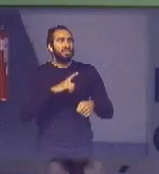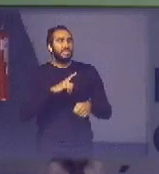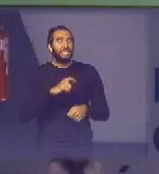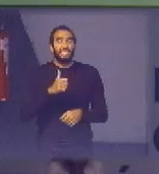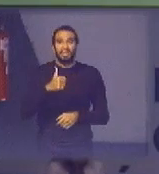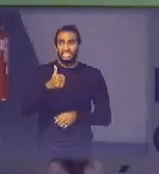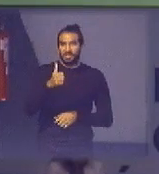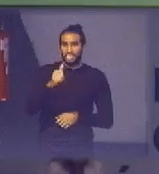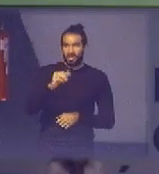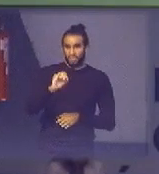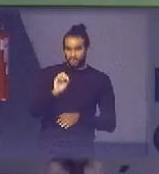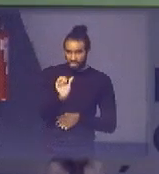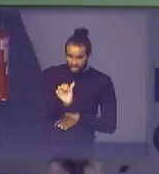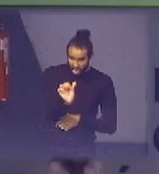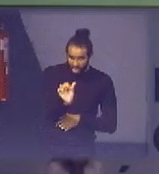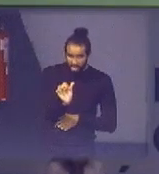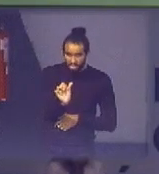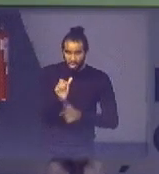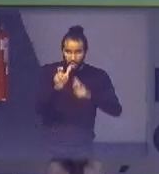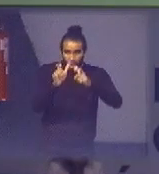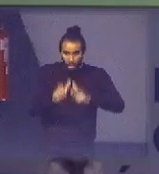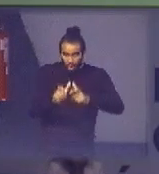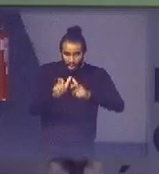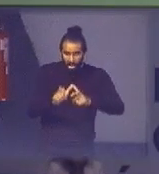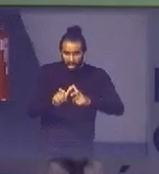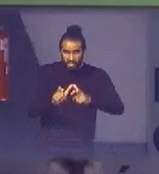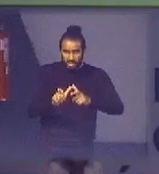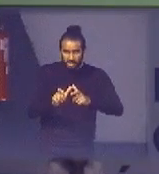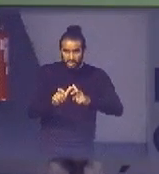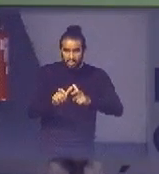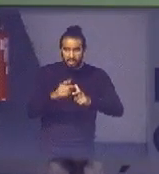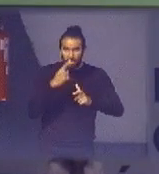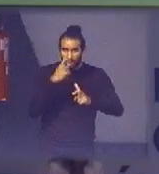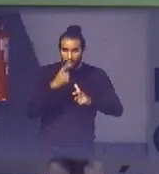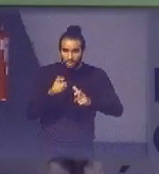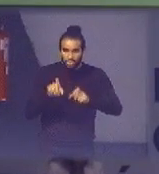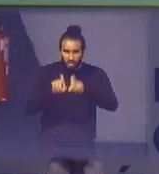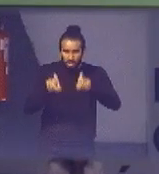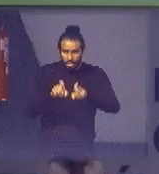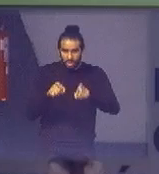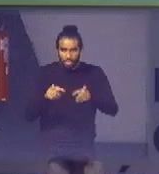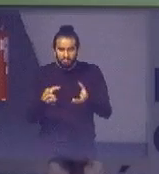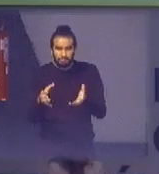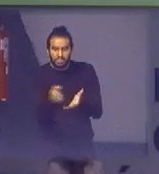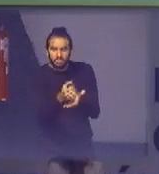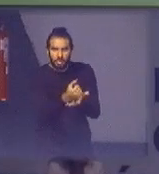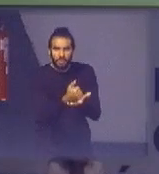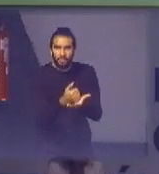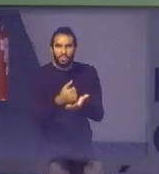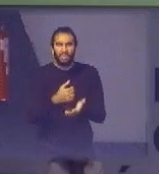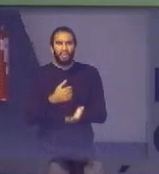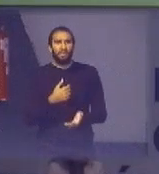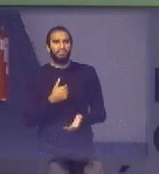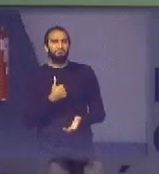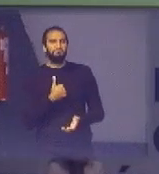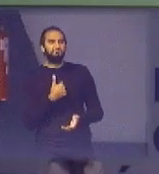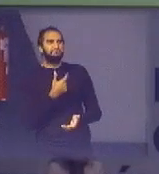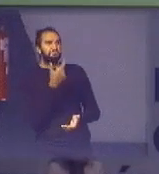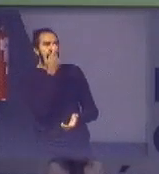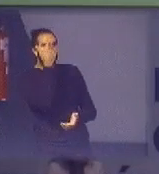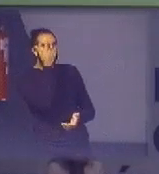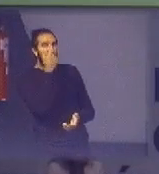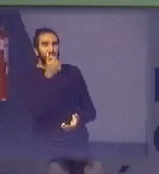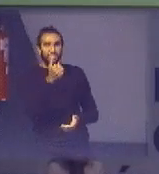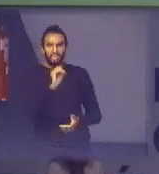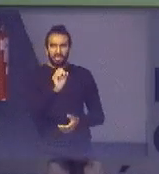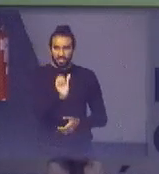coletores de eletroeletrônicos eu não vejo a necessidade de ter 106 coletores um coletor desse